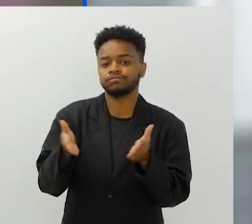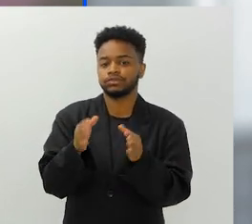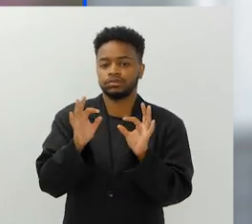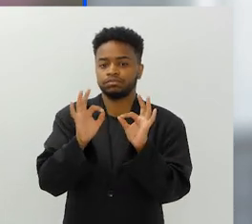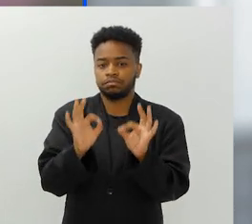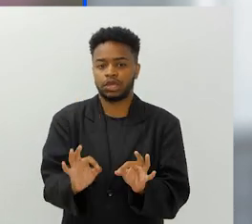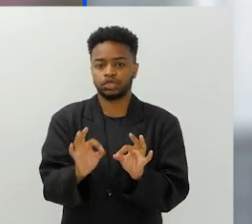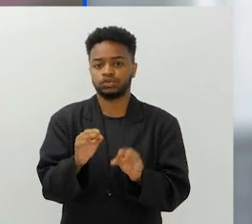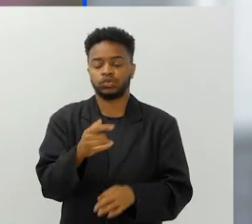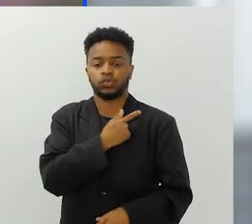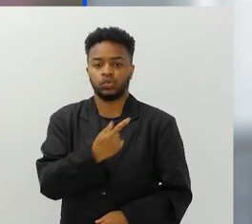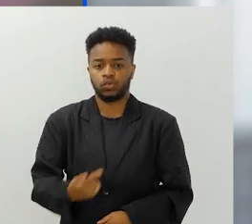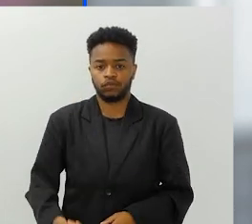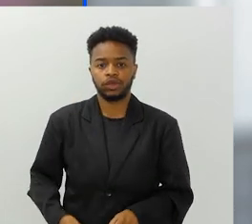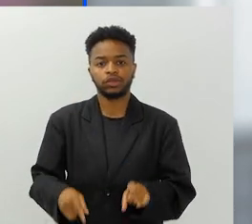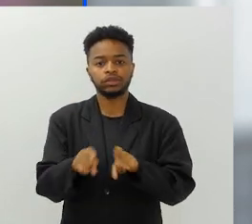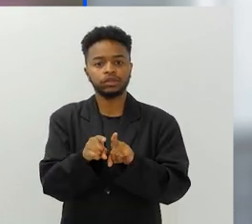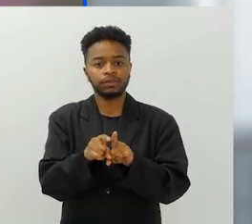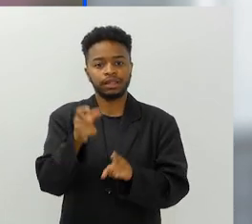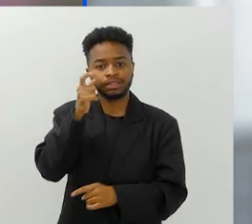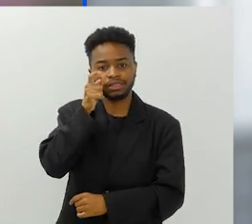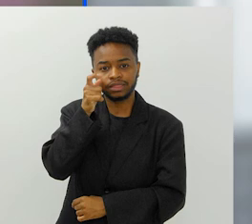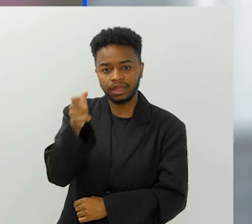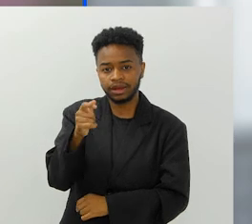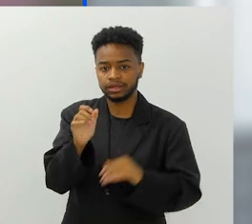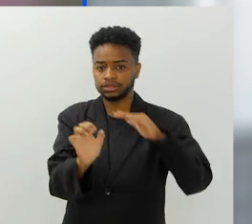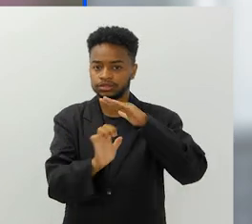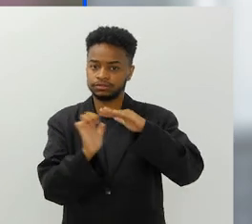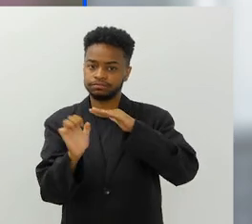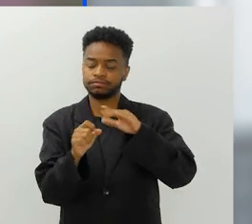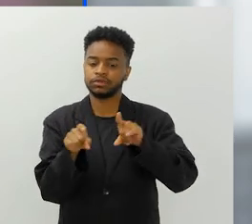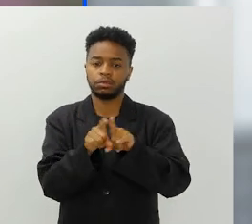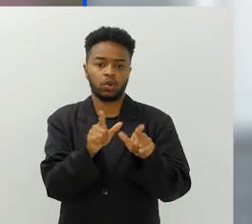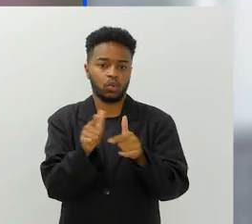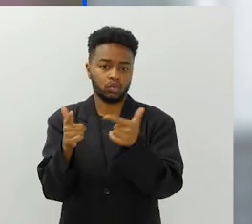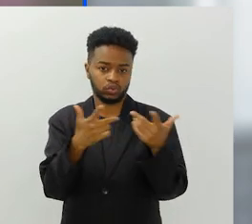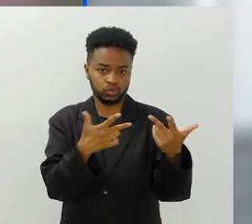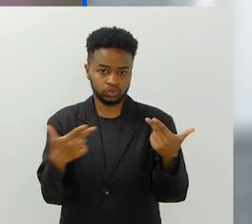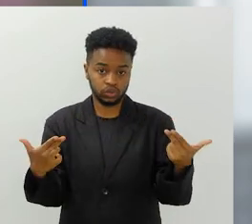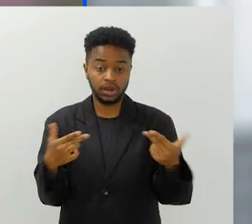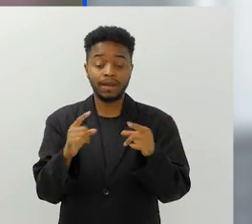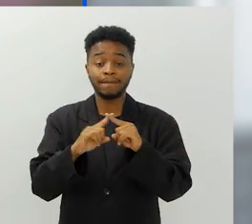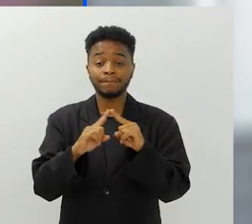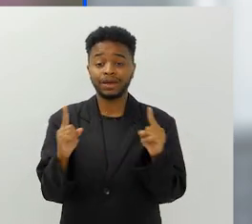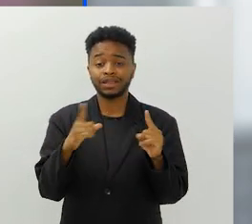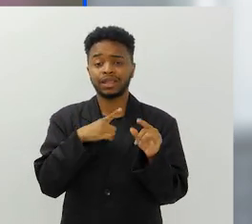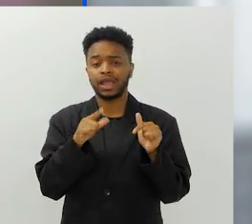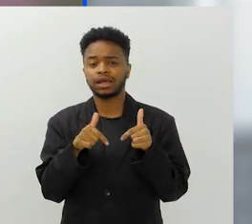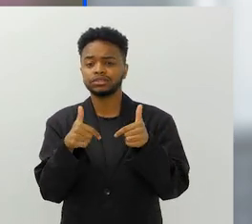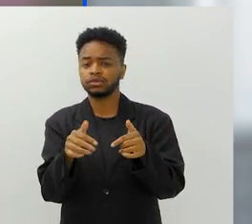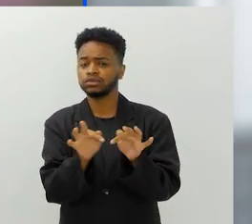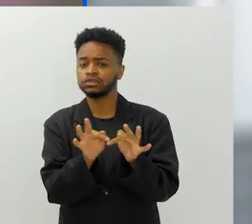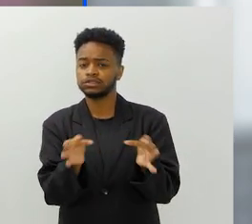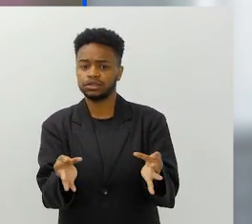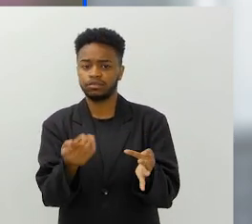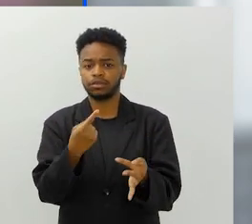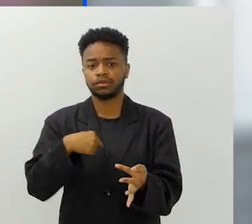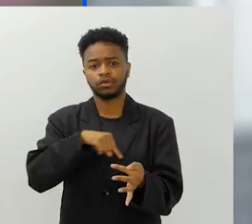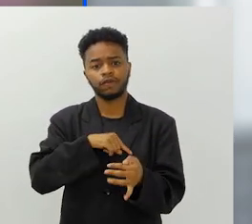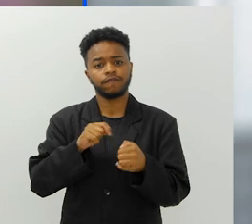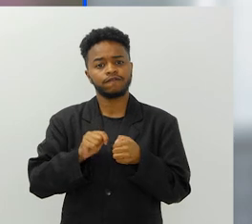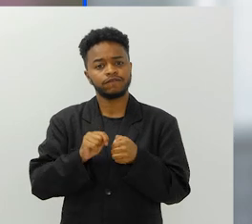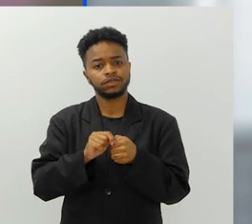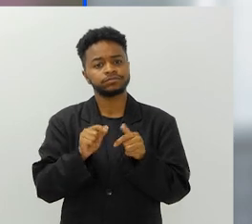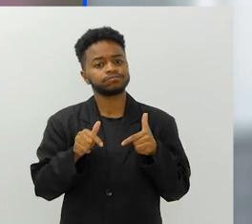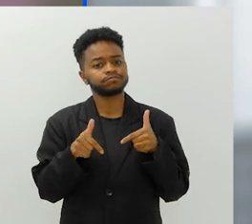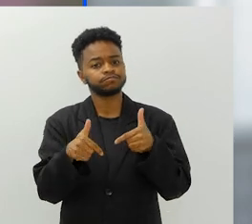incentivo do governo, interesse de empresários, etc. Mas, são pequenas ações que